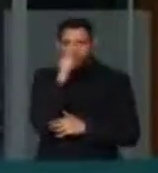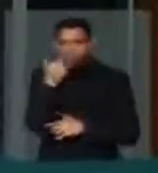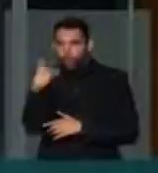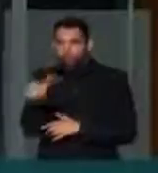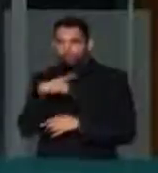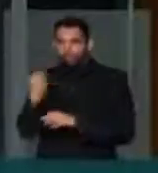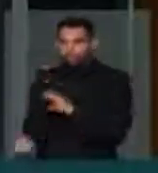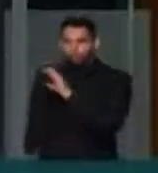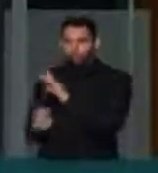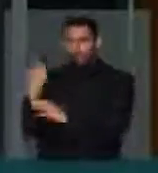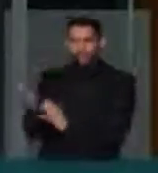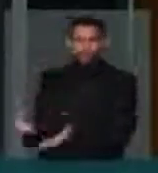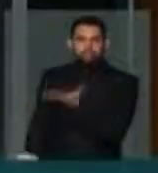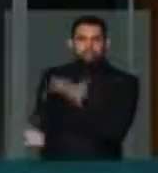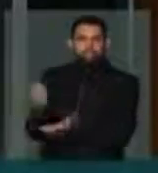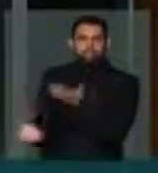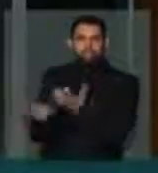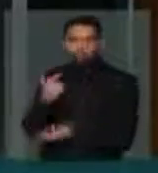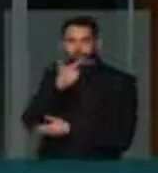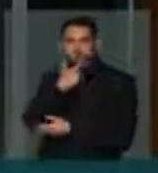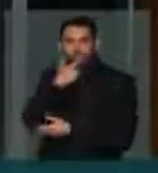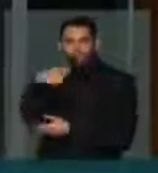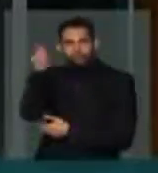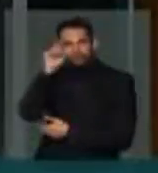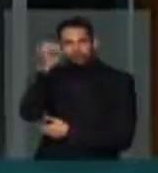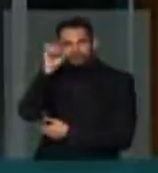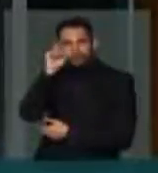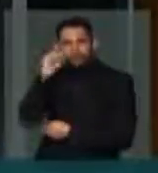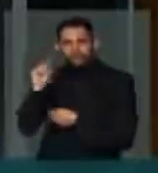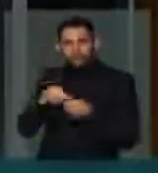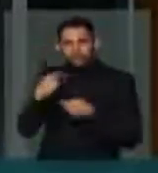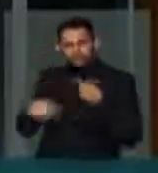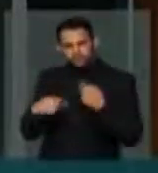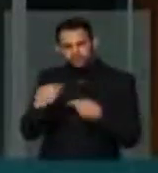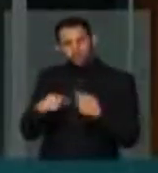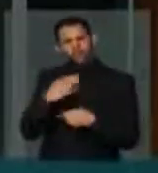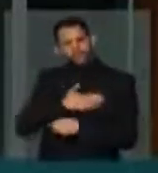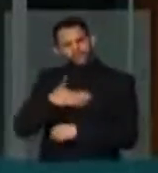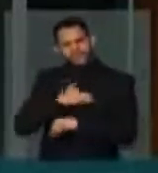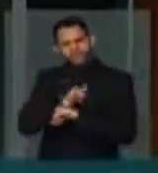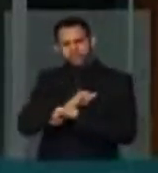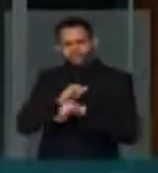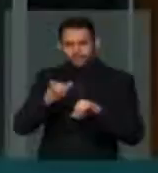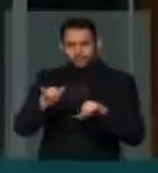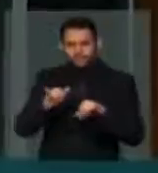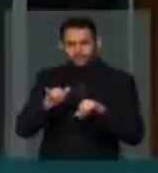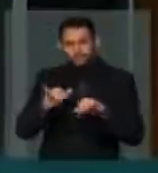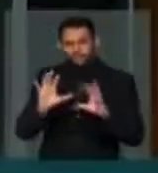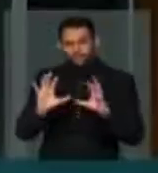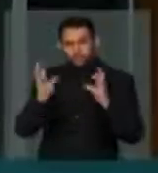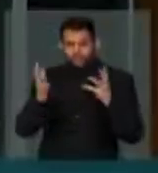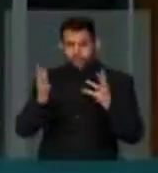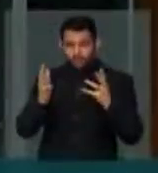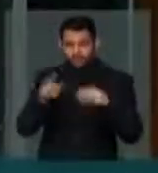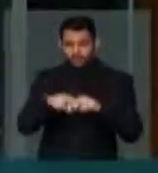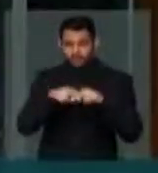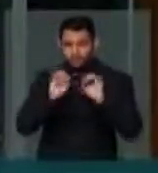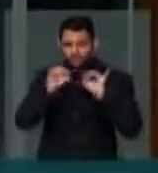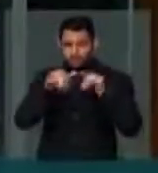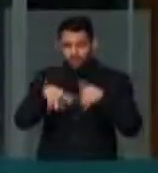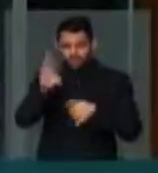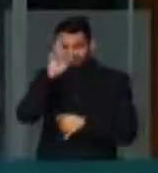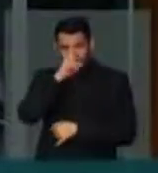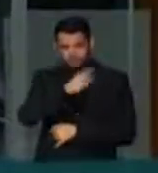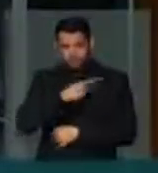Esse é um desafio que essa casa tem tratado e eu quero aqui sinalizar ao comemorar. E para encerrar, senhor